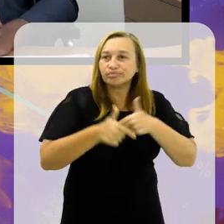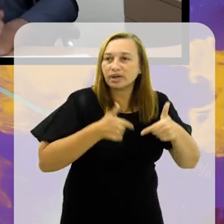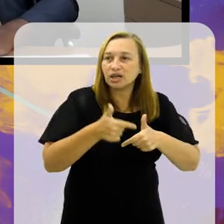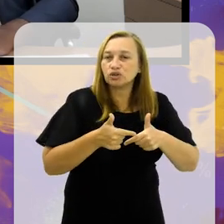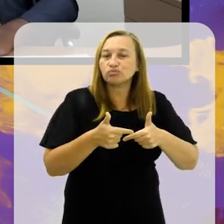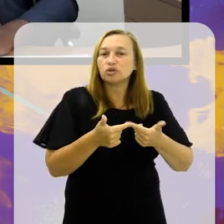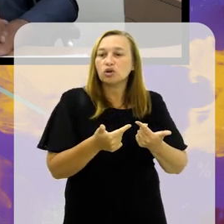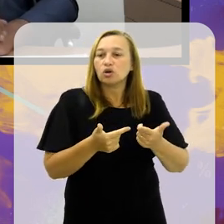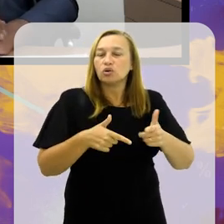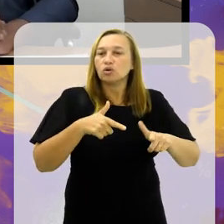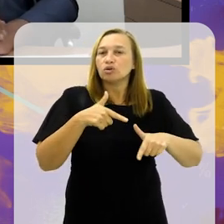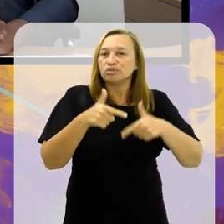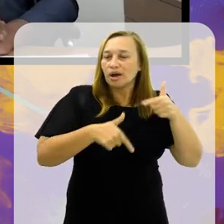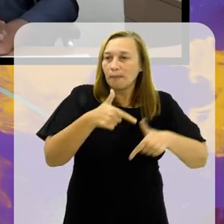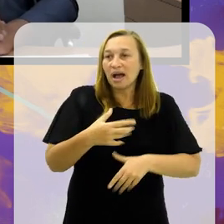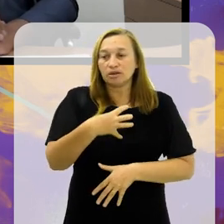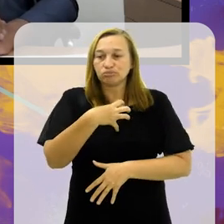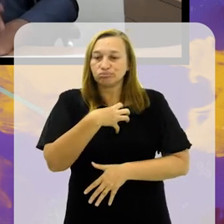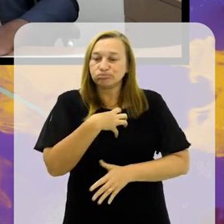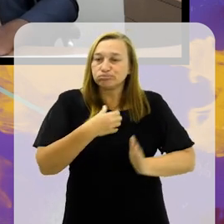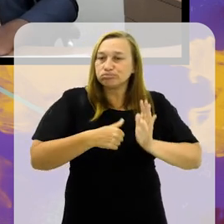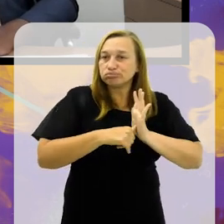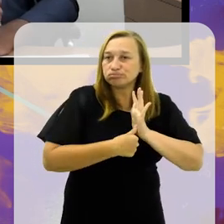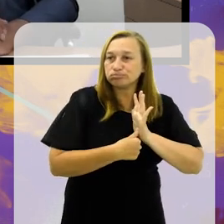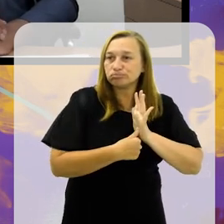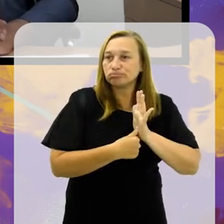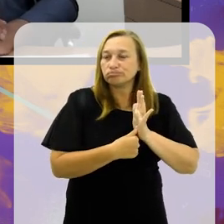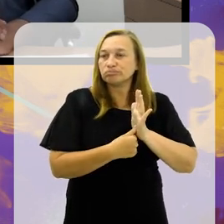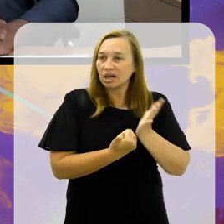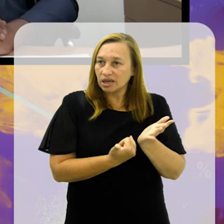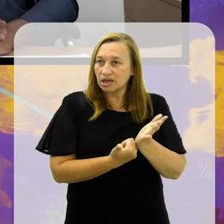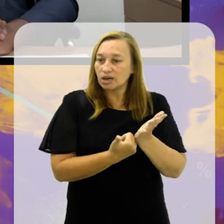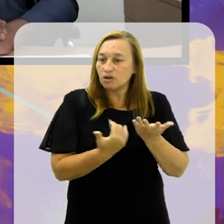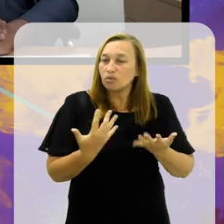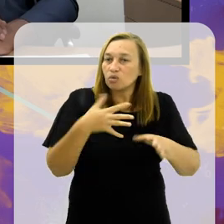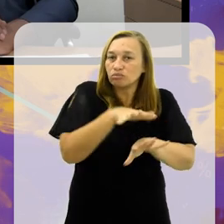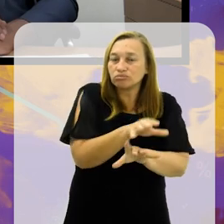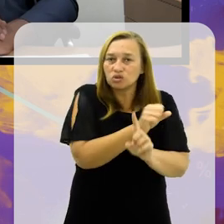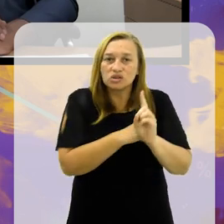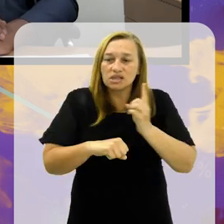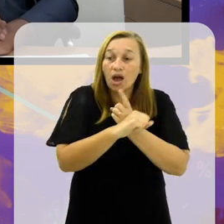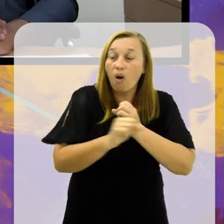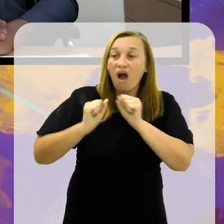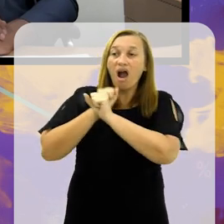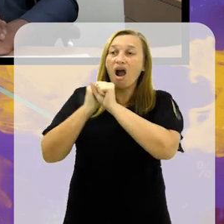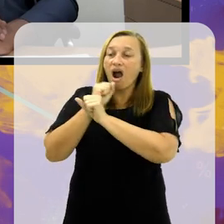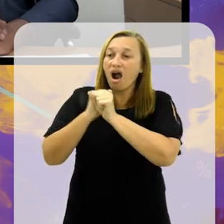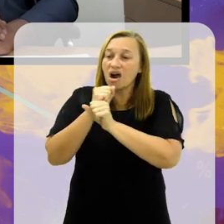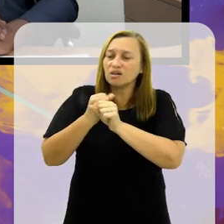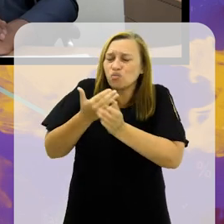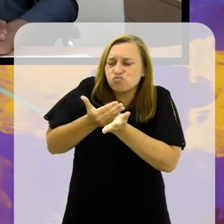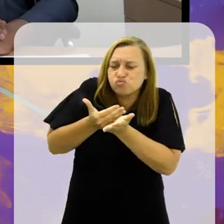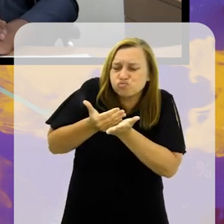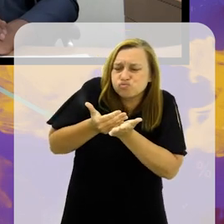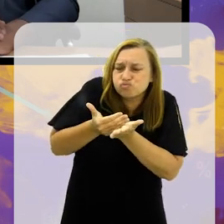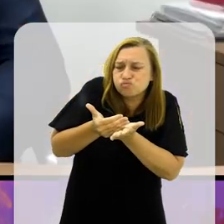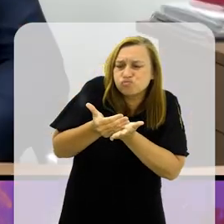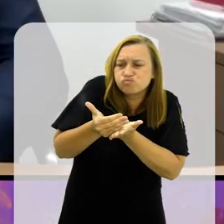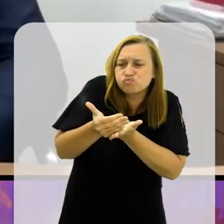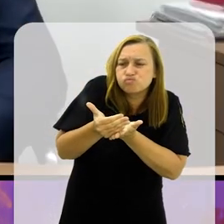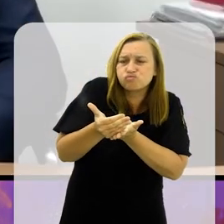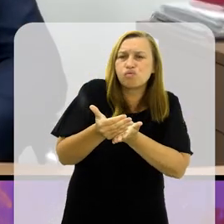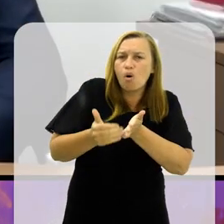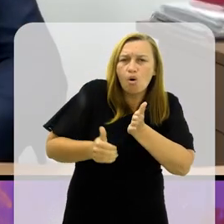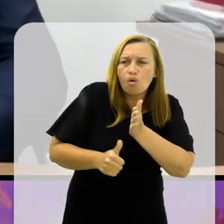nessa pauta de inclusão social há muitos anos. Então, o Bahia foi pioneiro